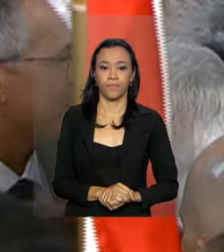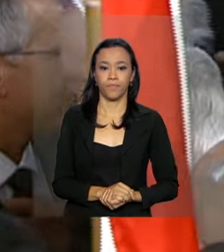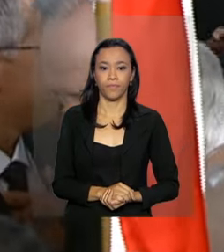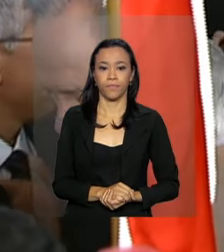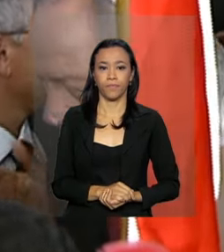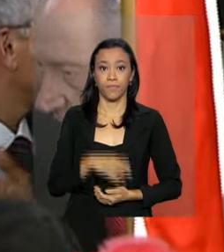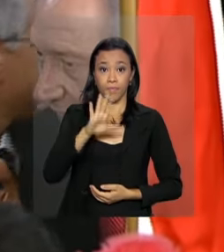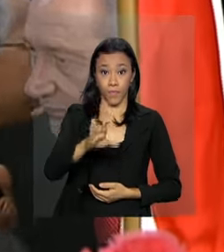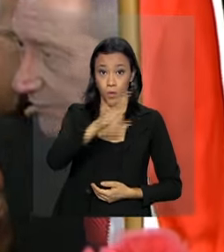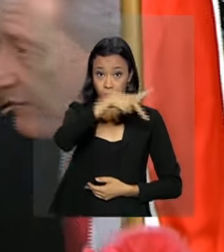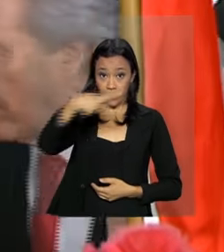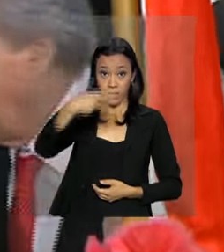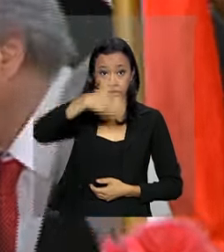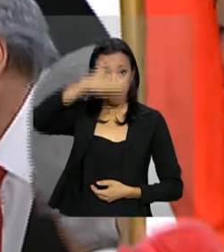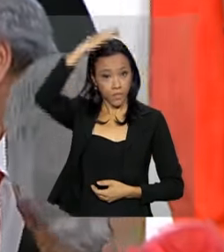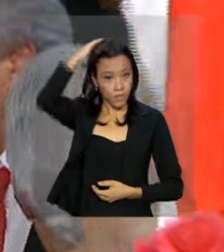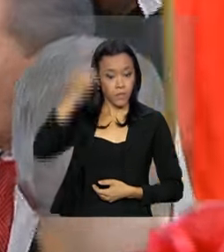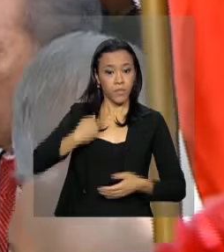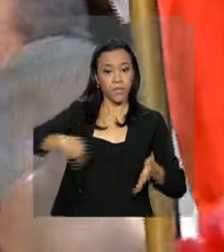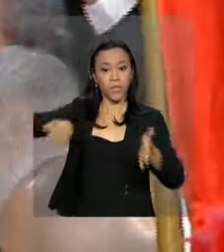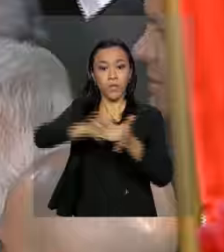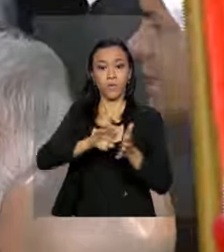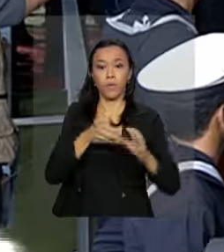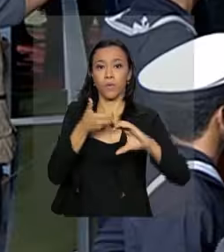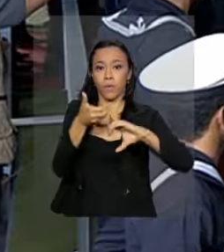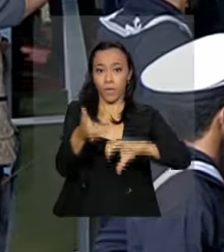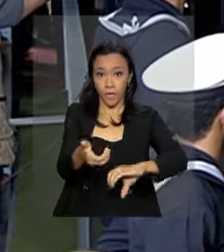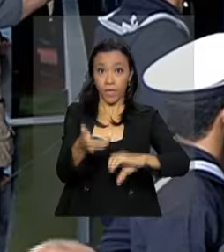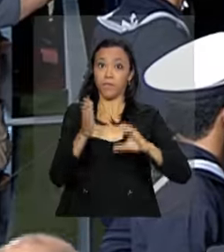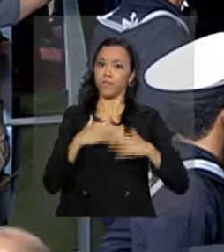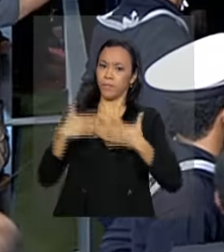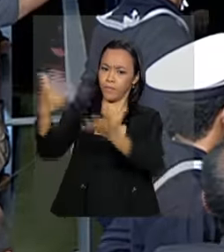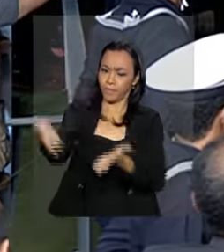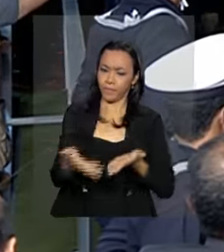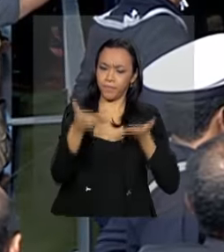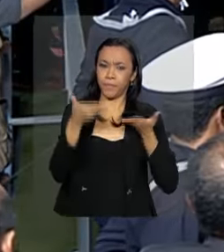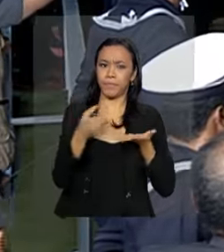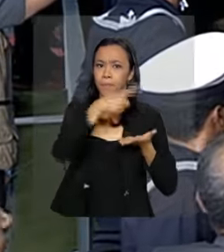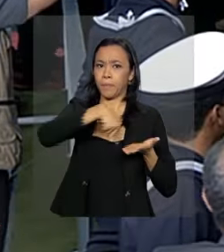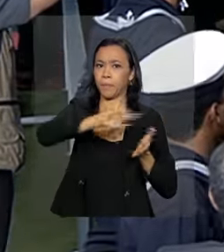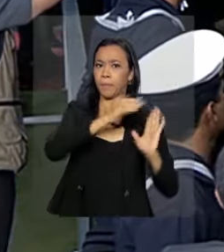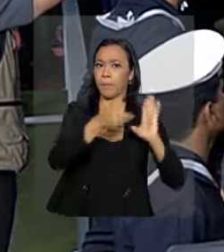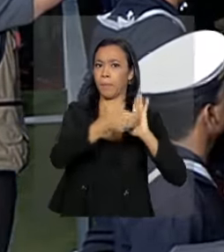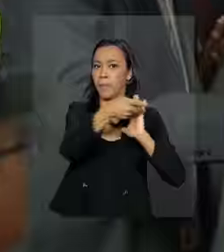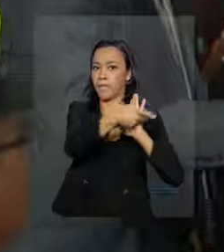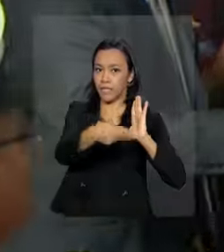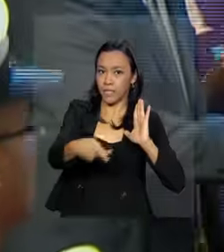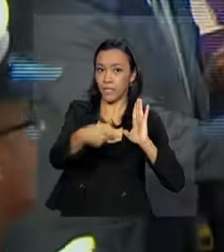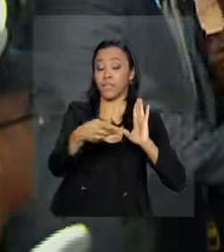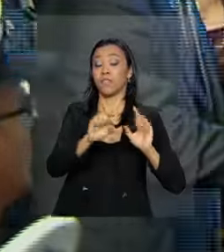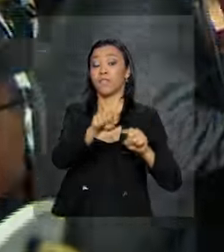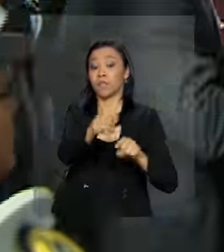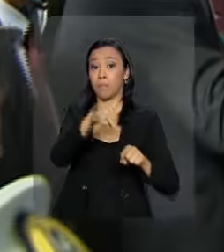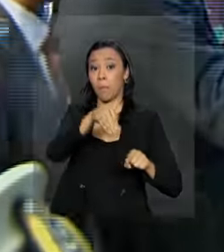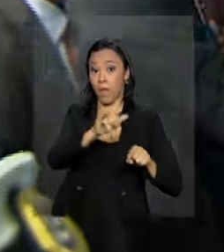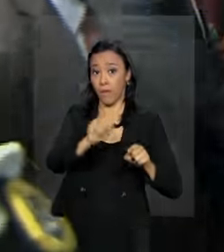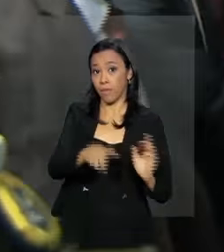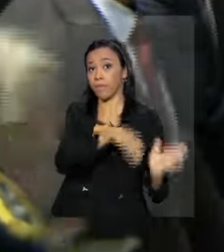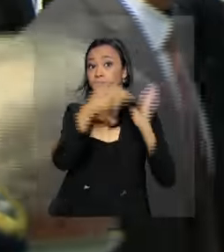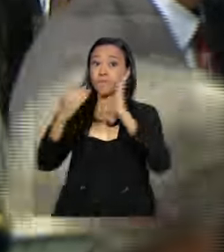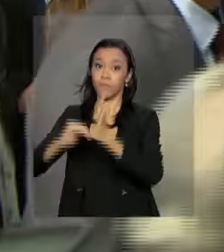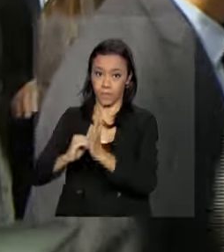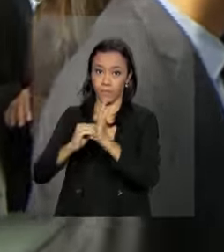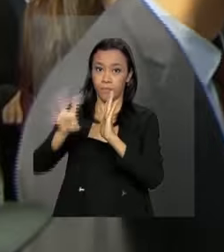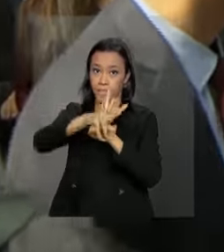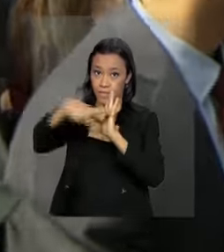O presidente Michel Temer chegou ao Congresso Nacional e foi recebido pelos presidentes da Câmara dos Deputados, Rodrigo Maia, do